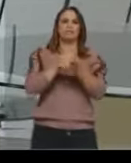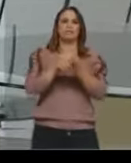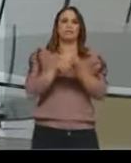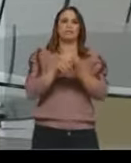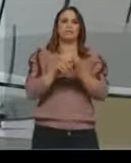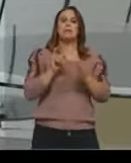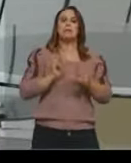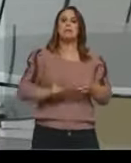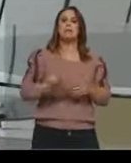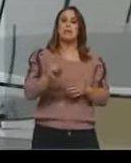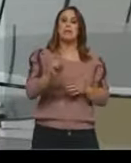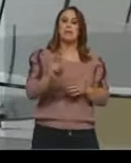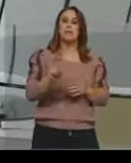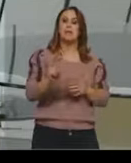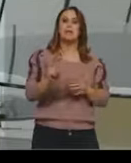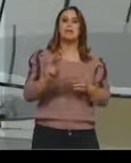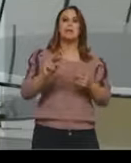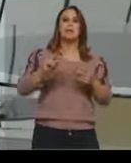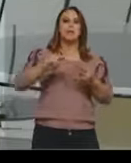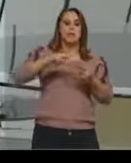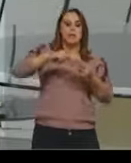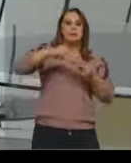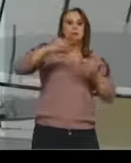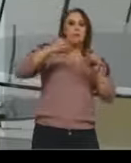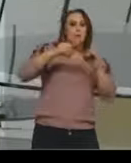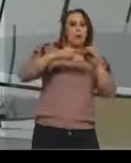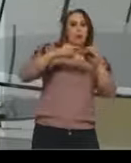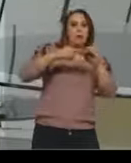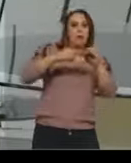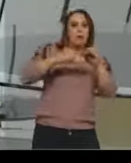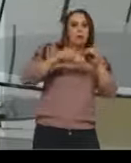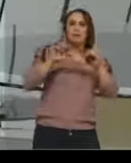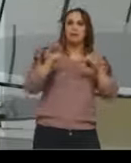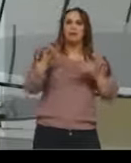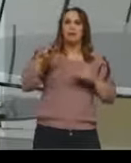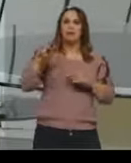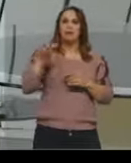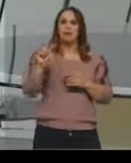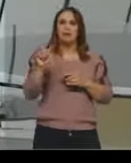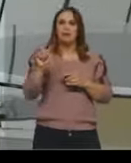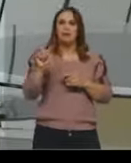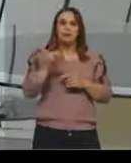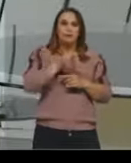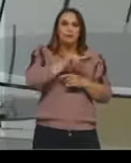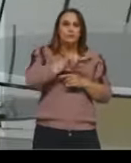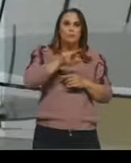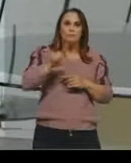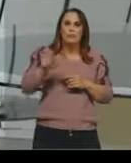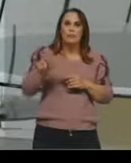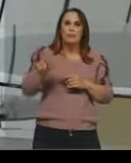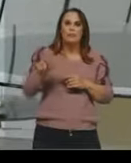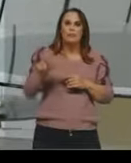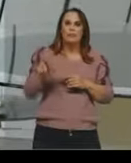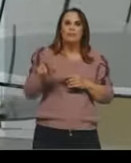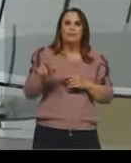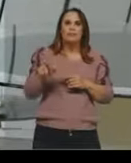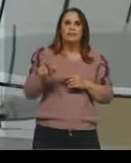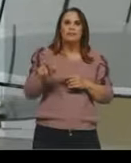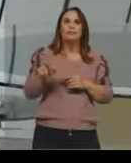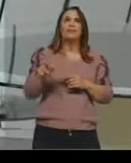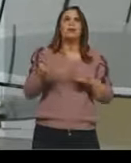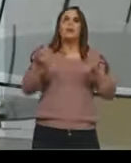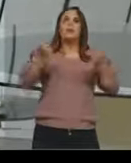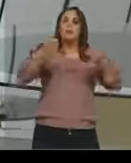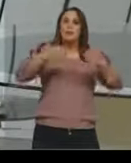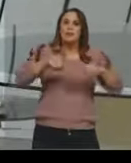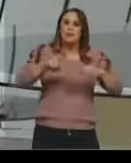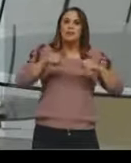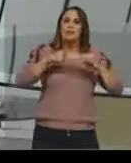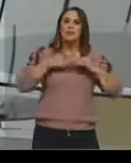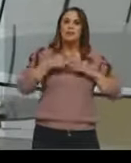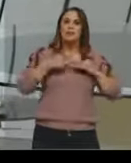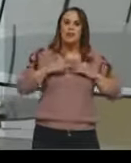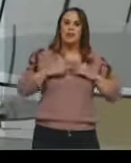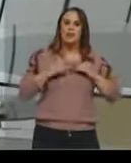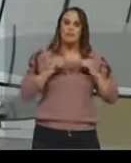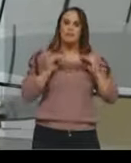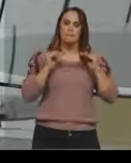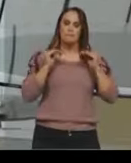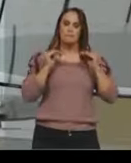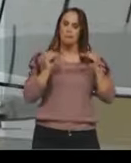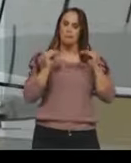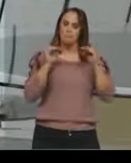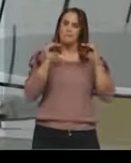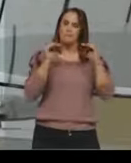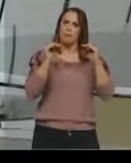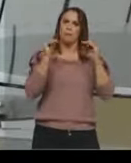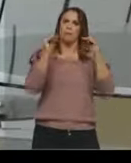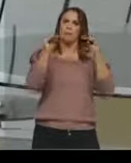vários indivíduos, eu vou precisar então de ter um sequenciamento específico. E aí, como que eu vou fazer então essa separação?